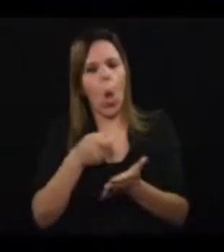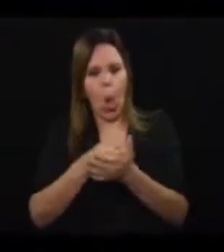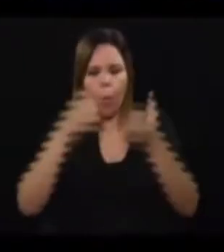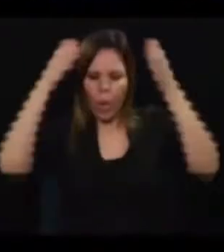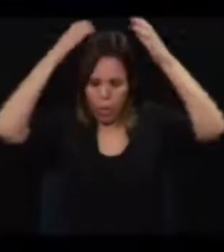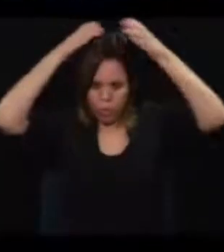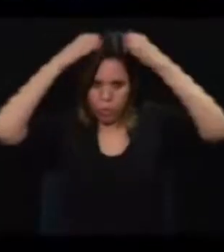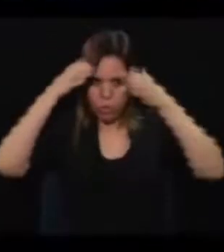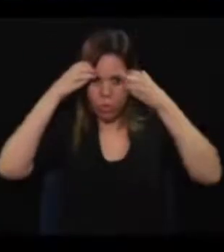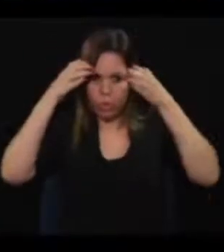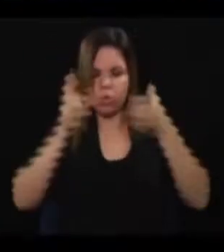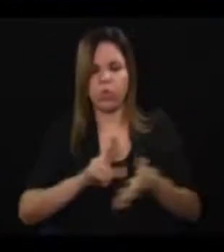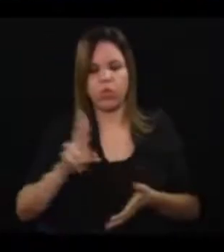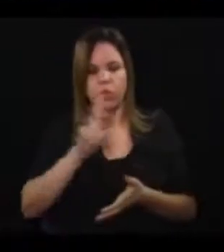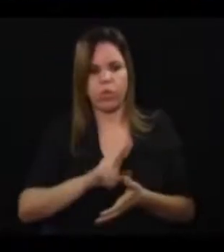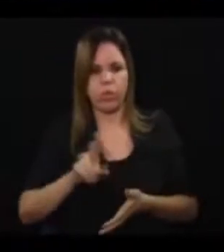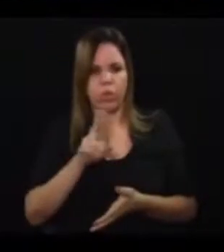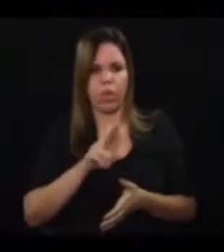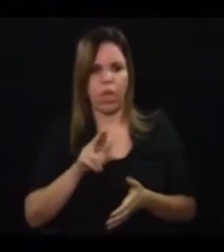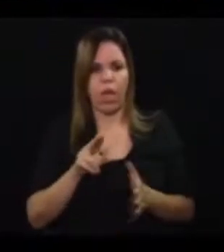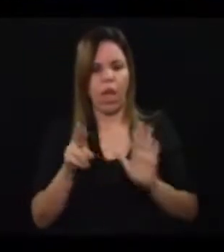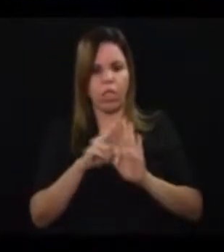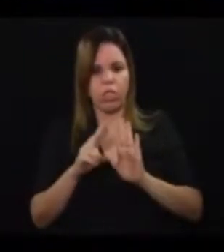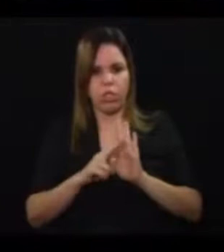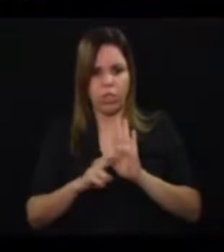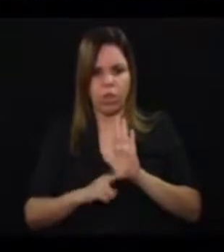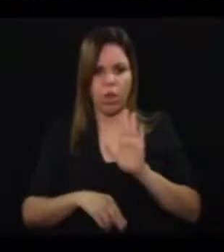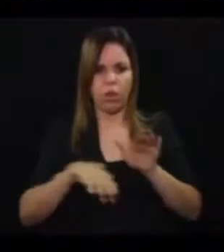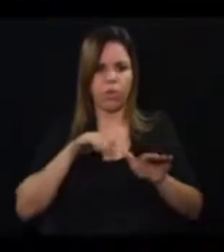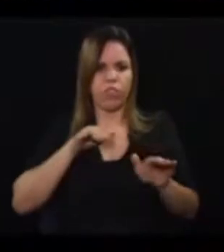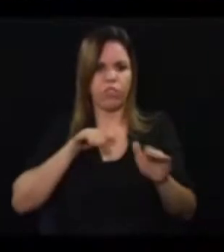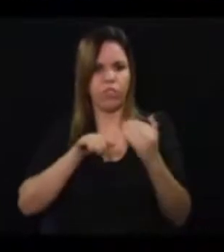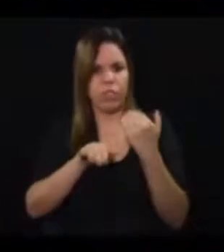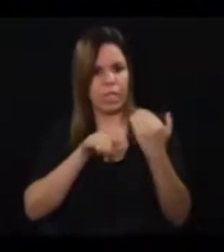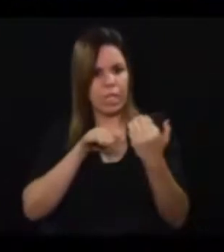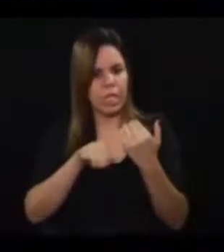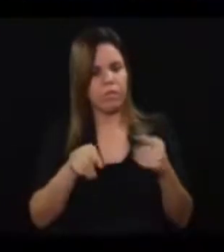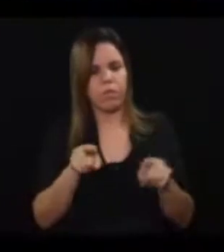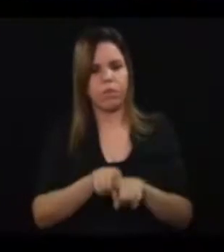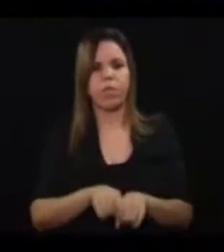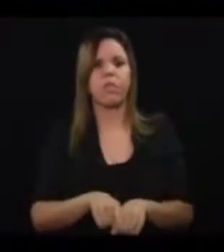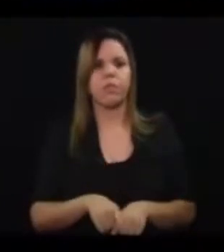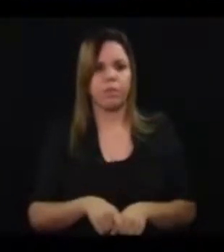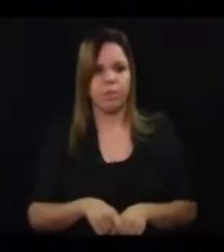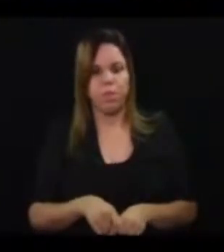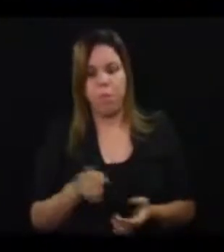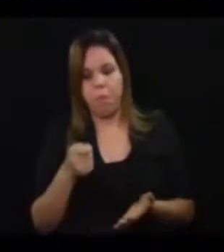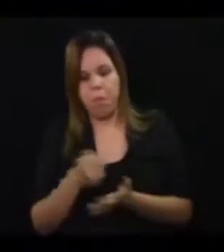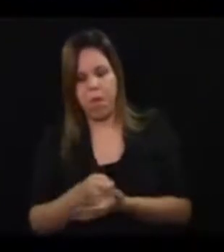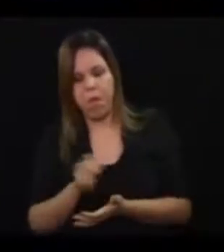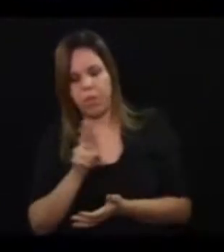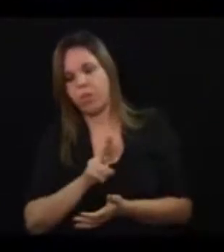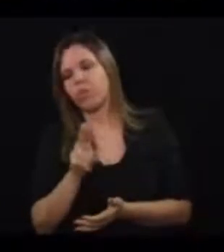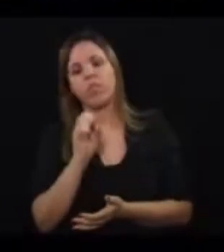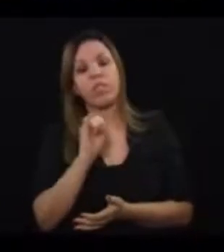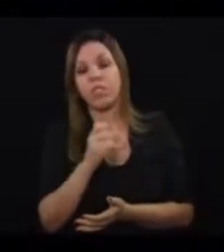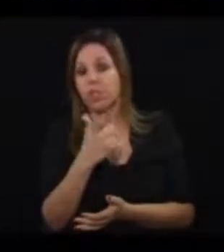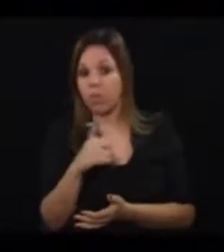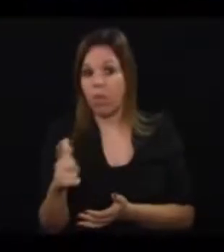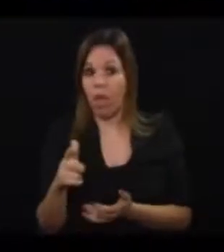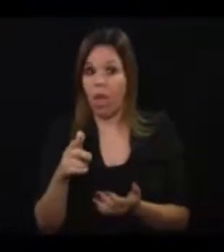porque as normas de trânsito já preveem o uso do capacete, mesmo na bicicleta, que não seja elétrica.